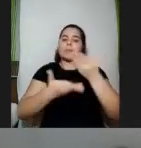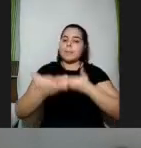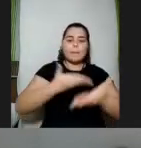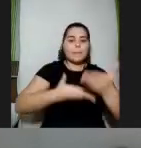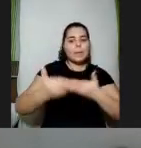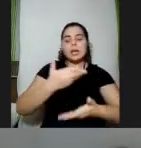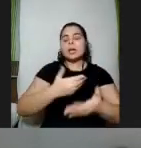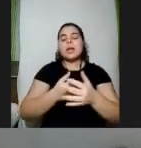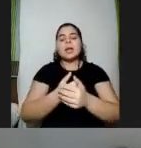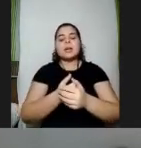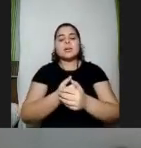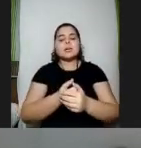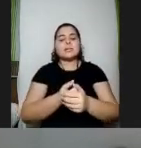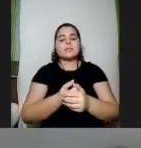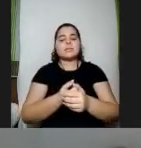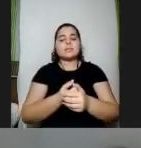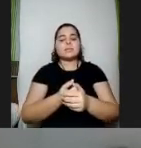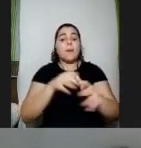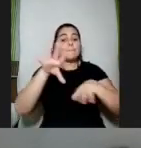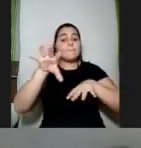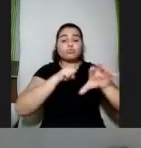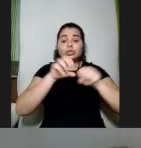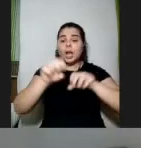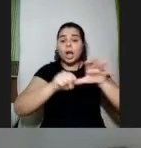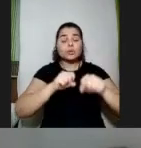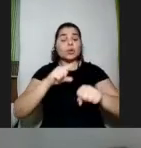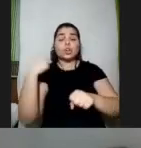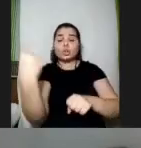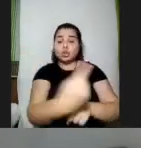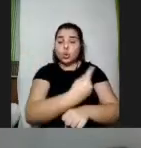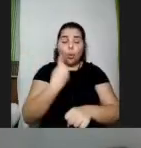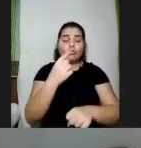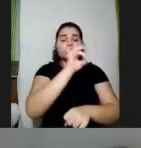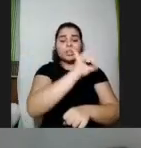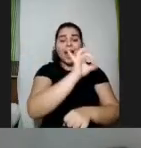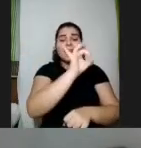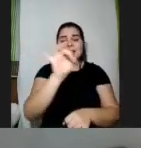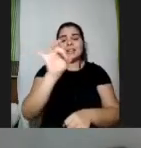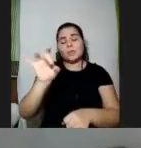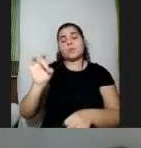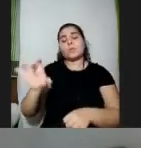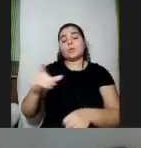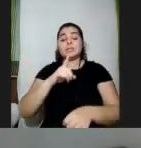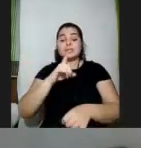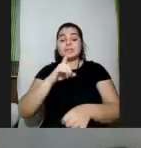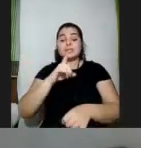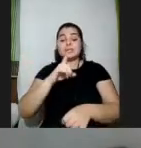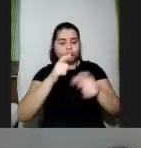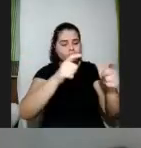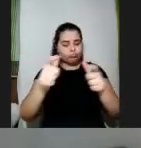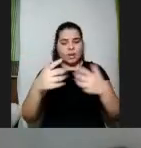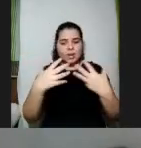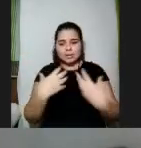elas e buscando cada vez mais que todos cada um de nós tem o seu espaço reconhecido